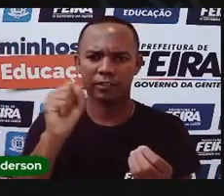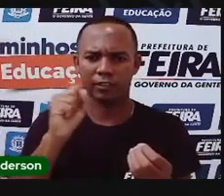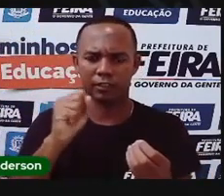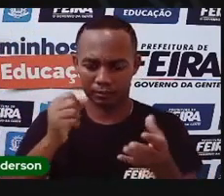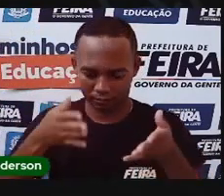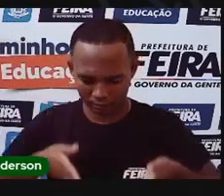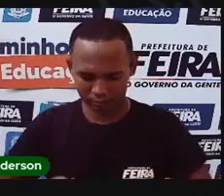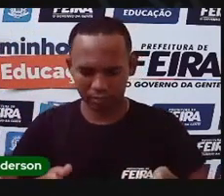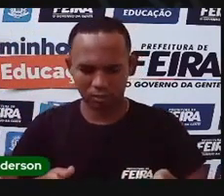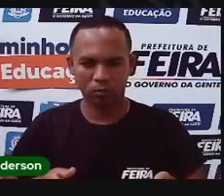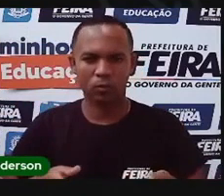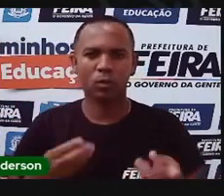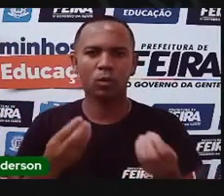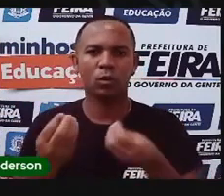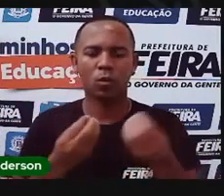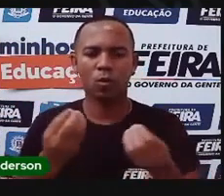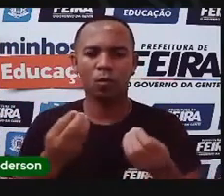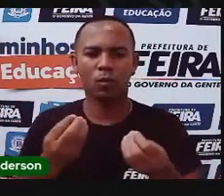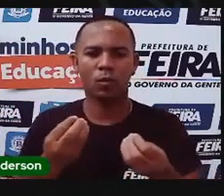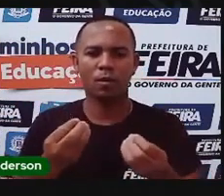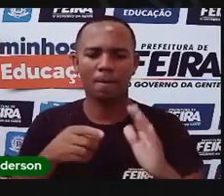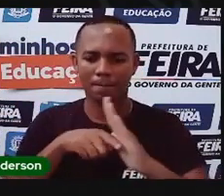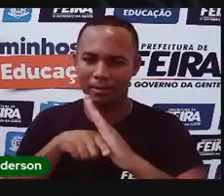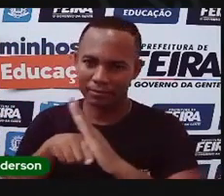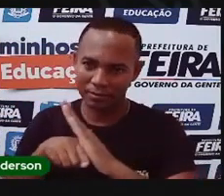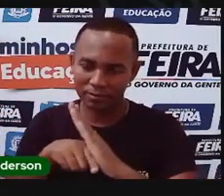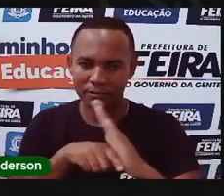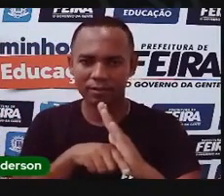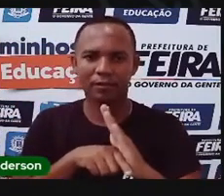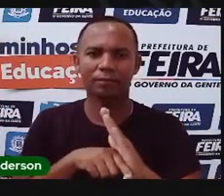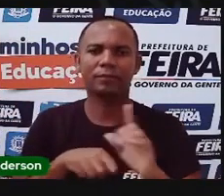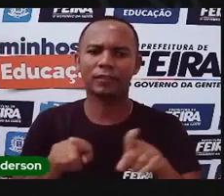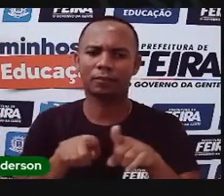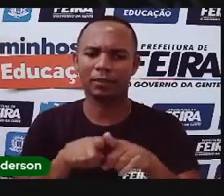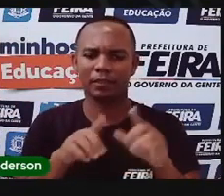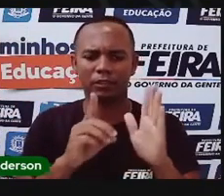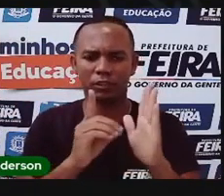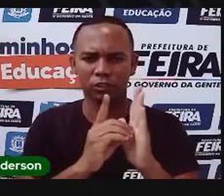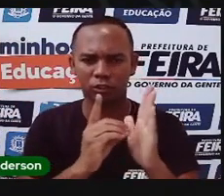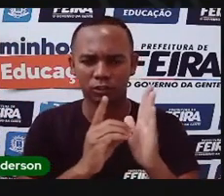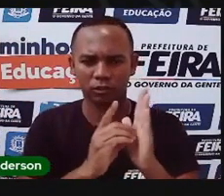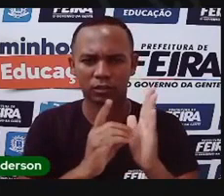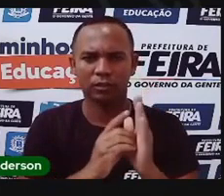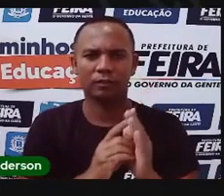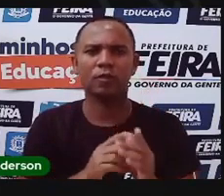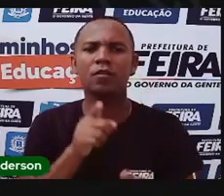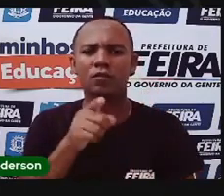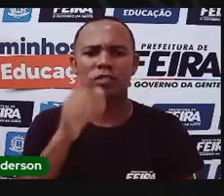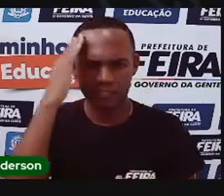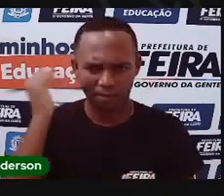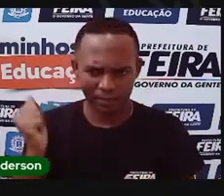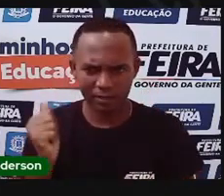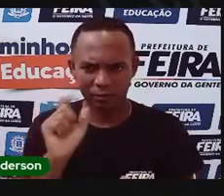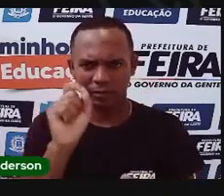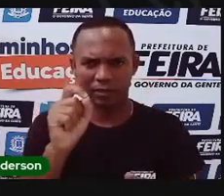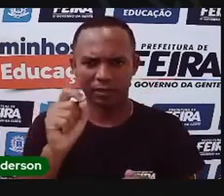sei o que é uma heroína, a gente vai fazer o quê? Pesquisar. Lembra que a prova falou sobre dicionário? Pronto. Olá, aluno. Você sabia que em Feira de Santana